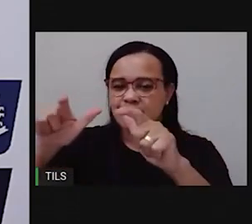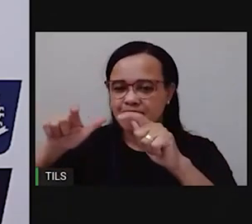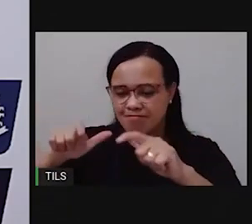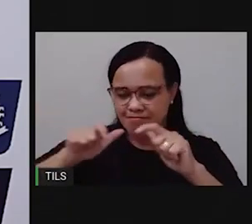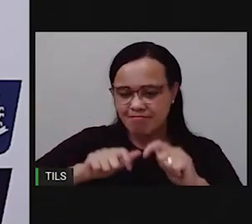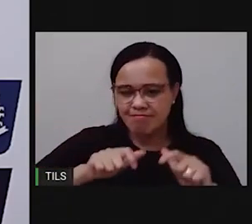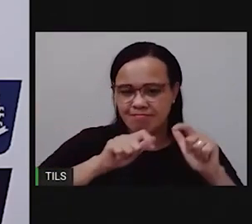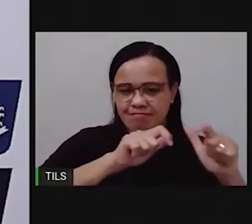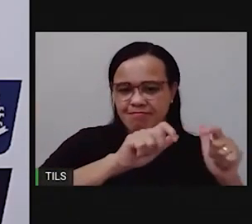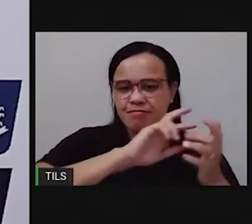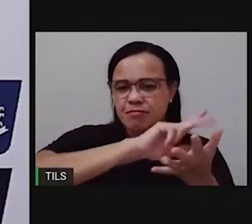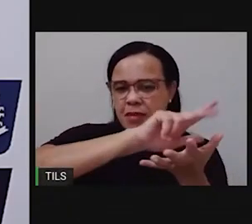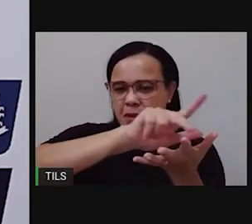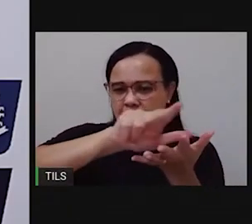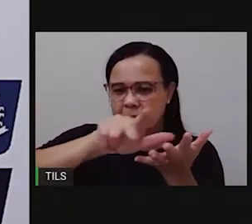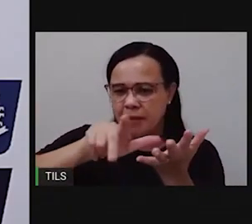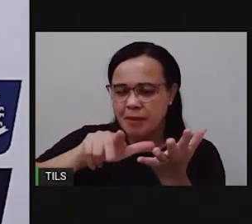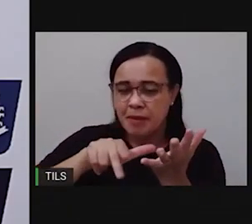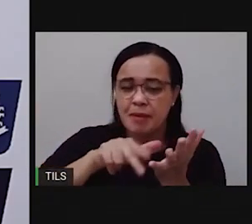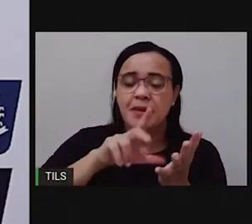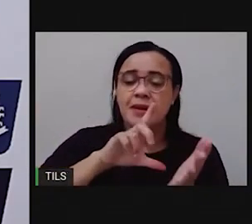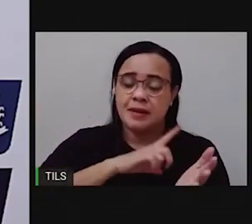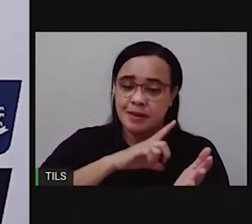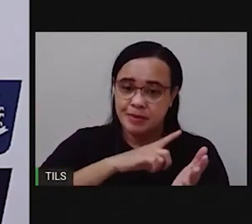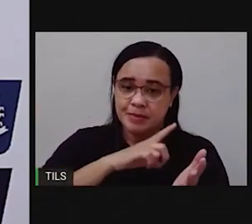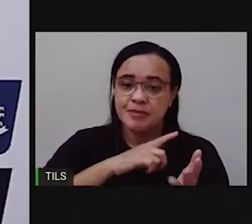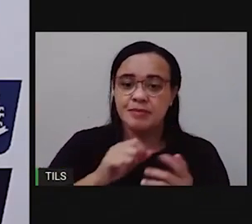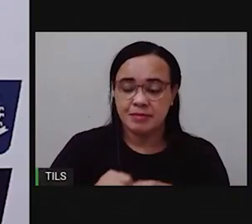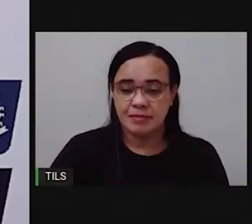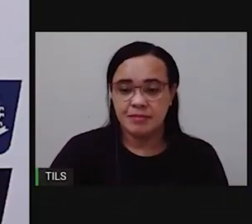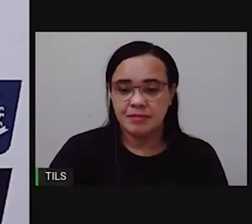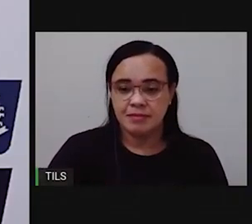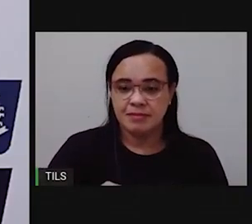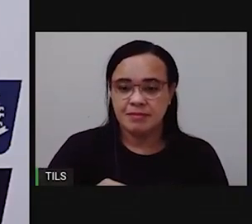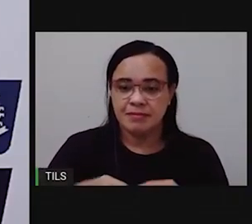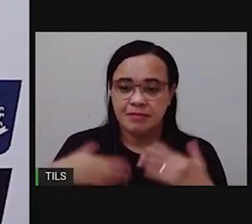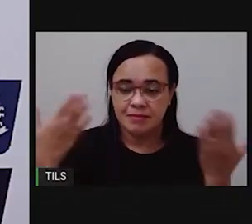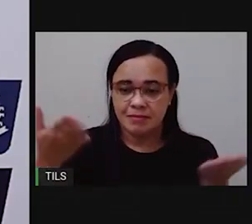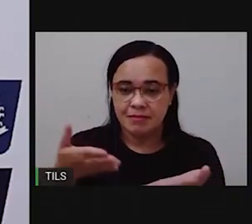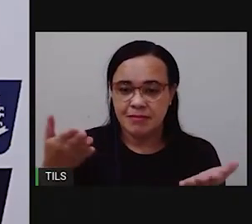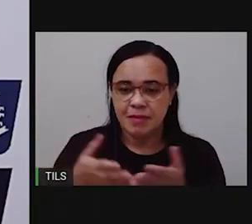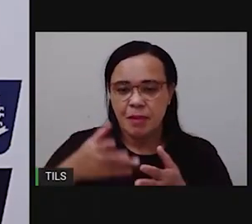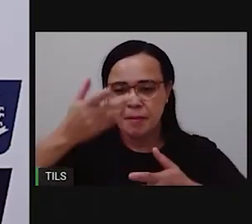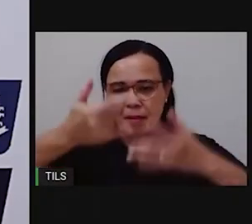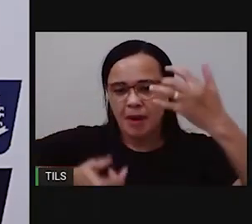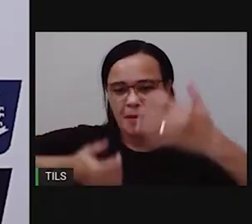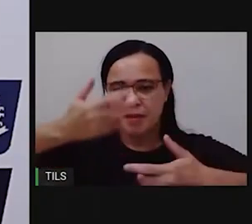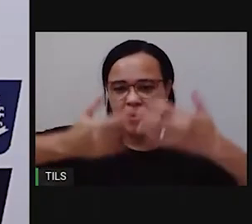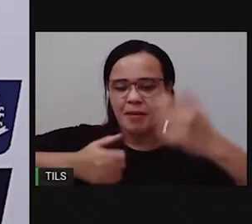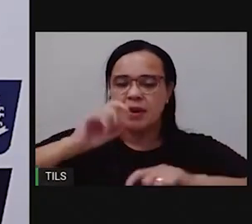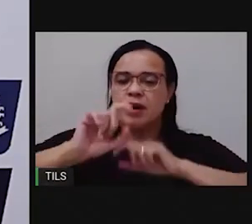onde moramos, só que agora a gente vai falar de cidade.